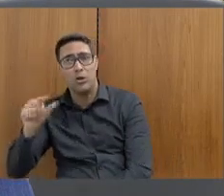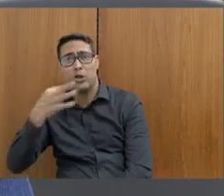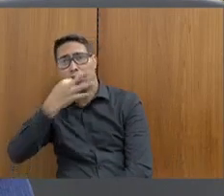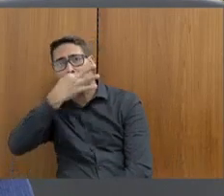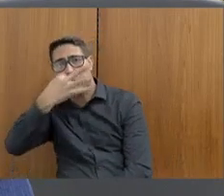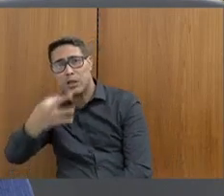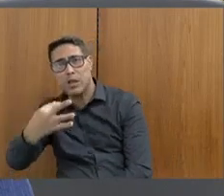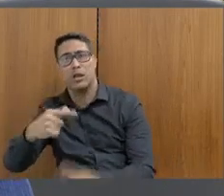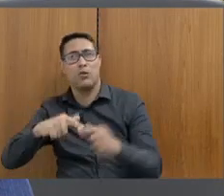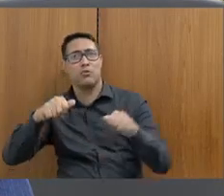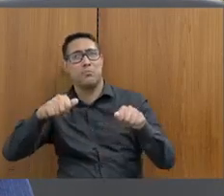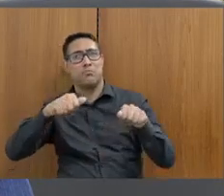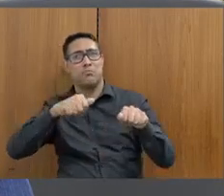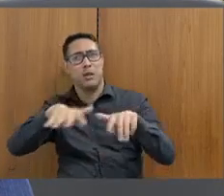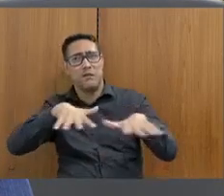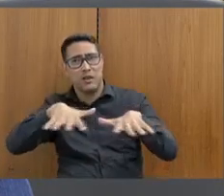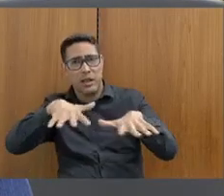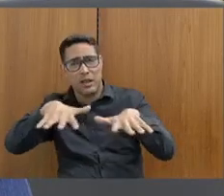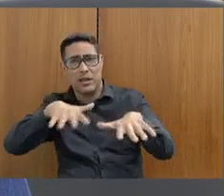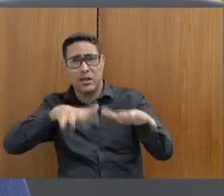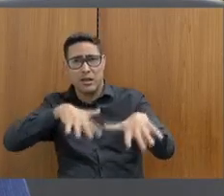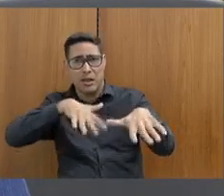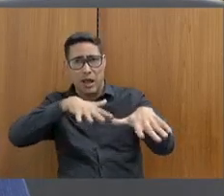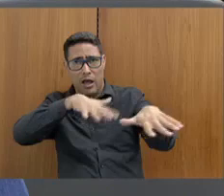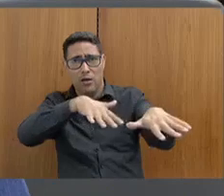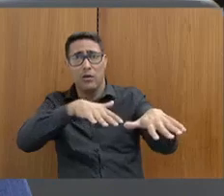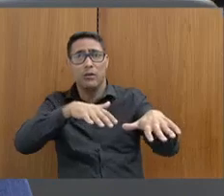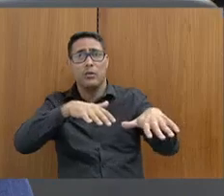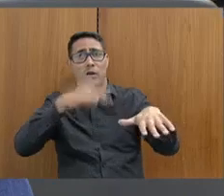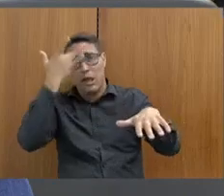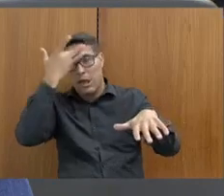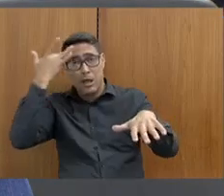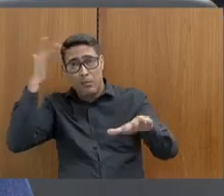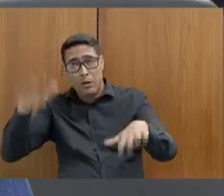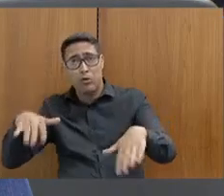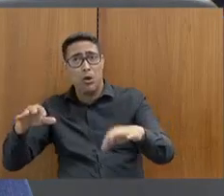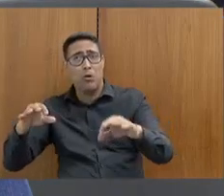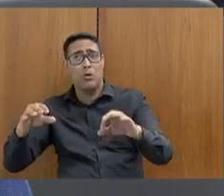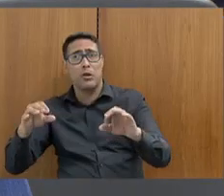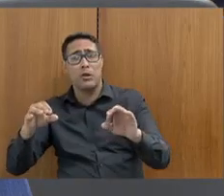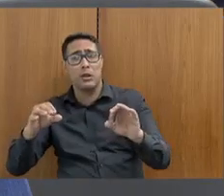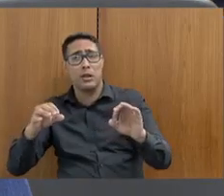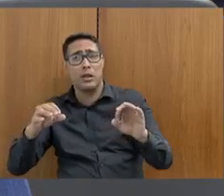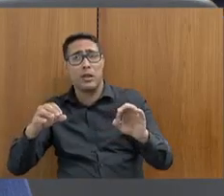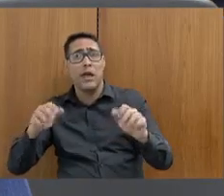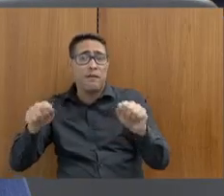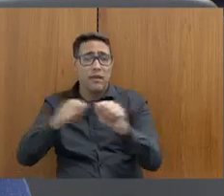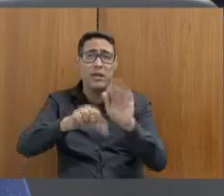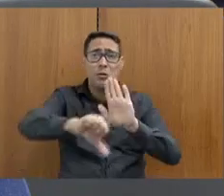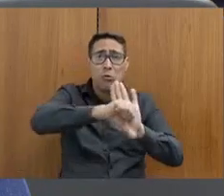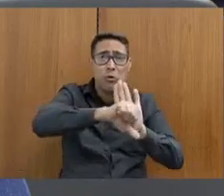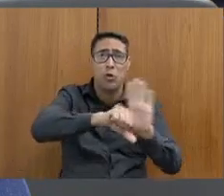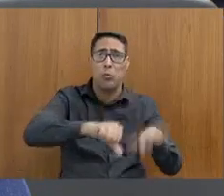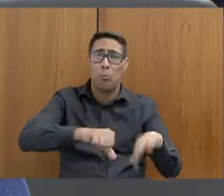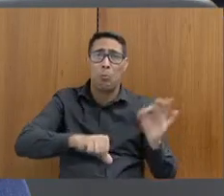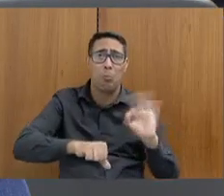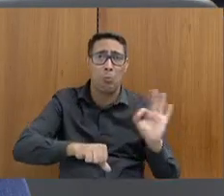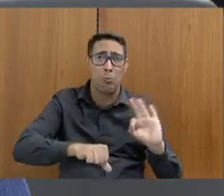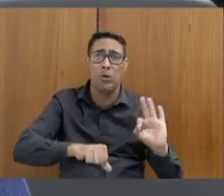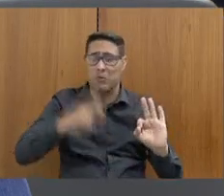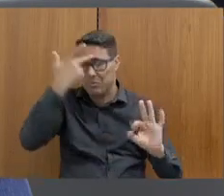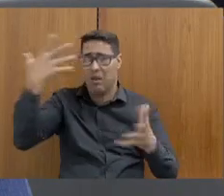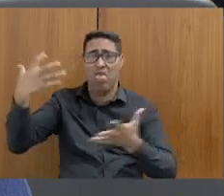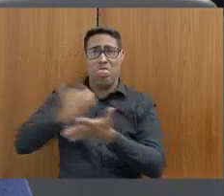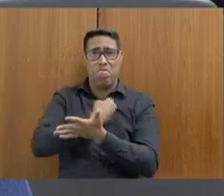manifestação, pessoas que não cometeram crime, que têm violência contra a pessoa,